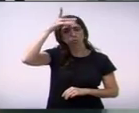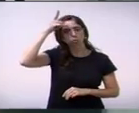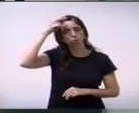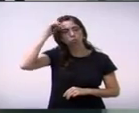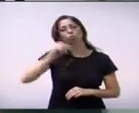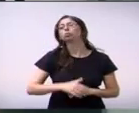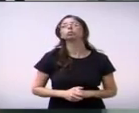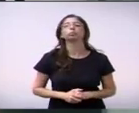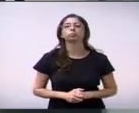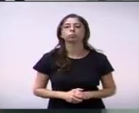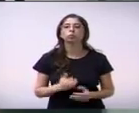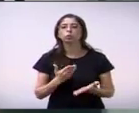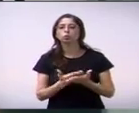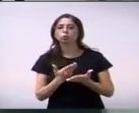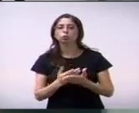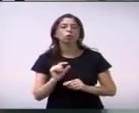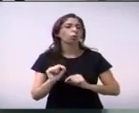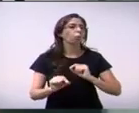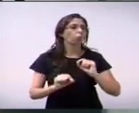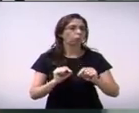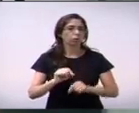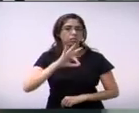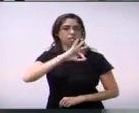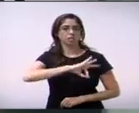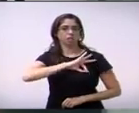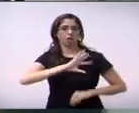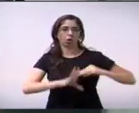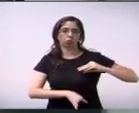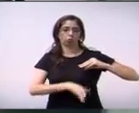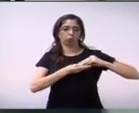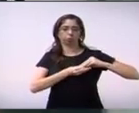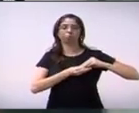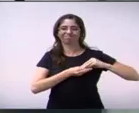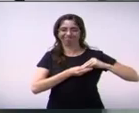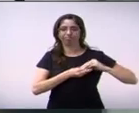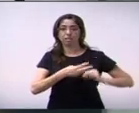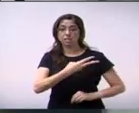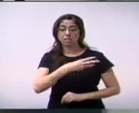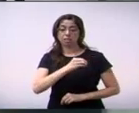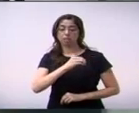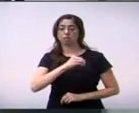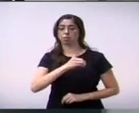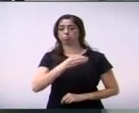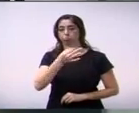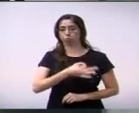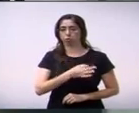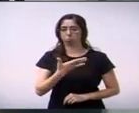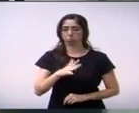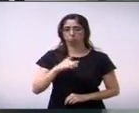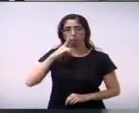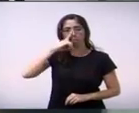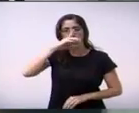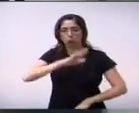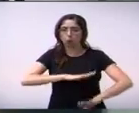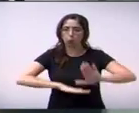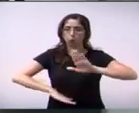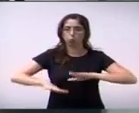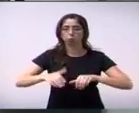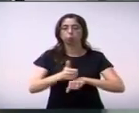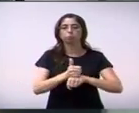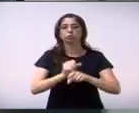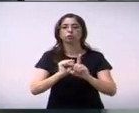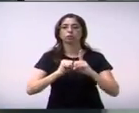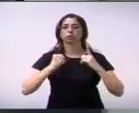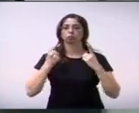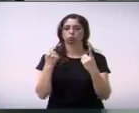de concessão, de adicional de periculosidade e insalubridade aos profissionais da assistência social, e